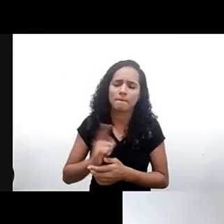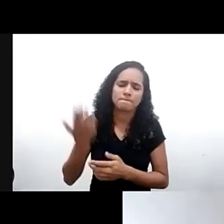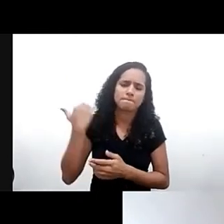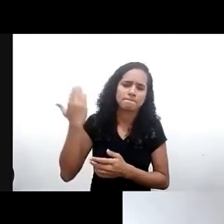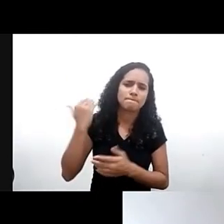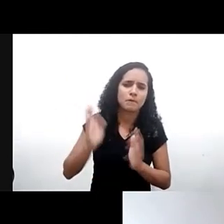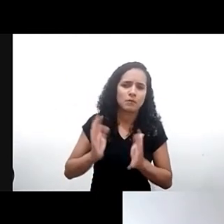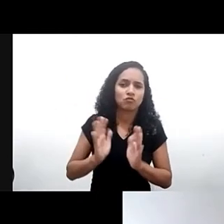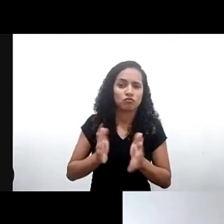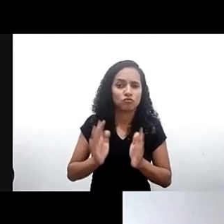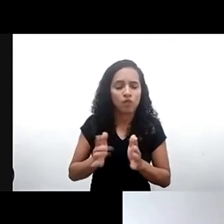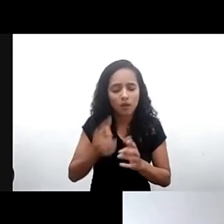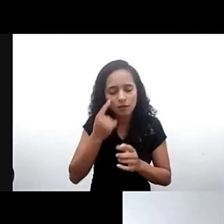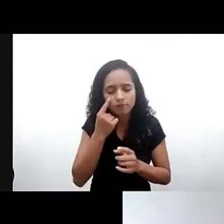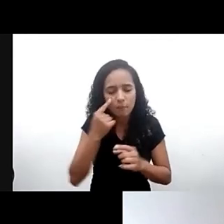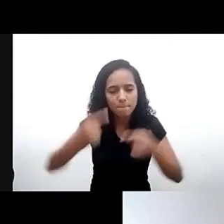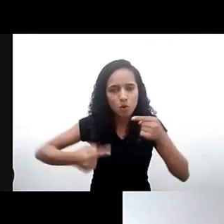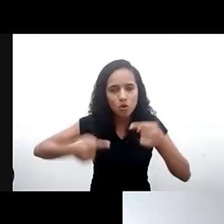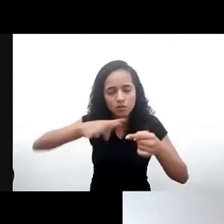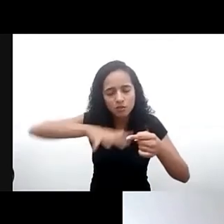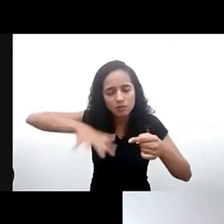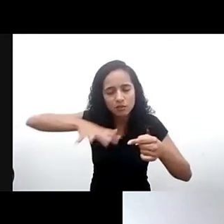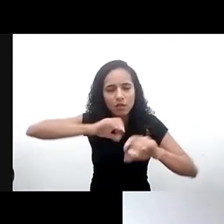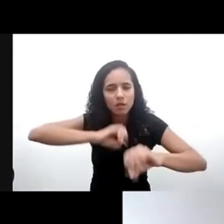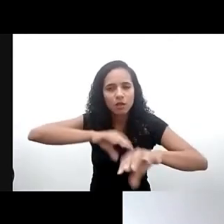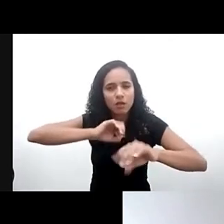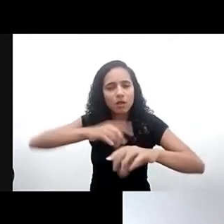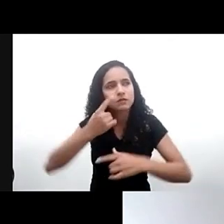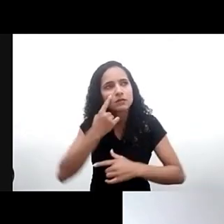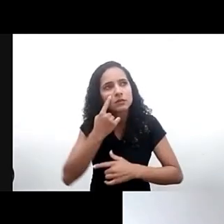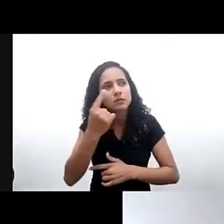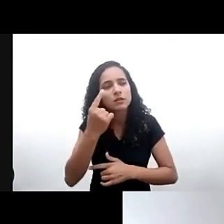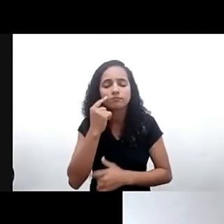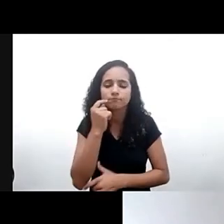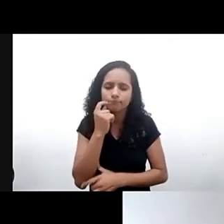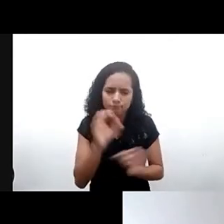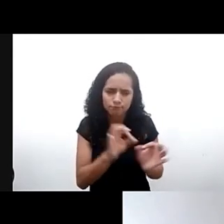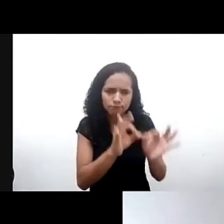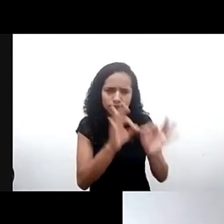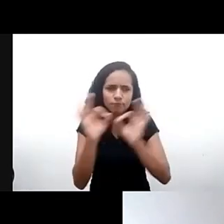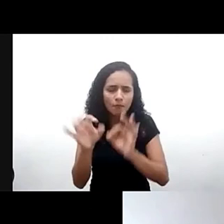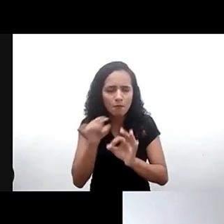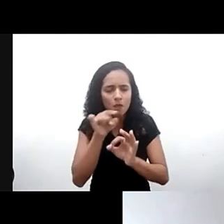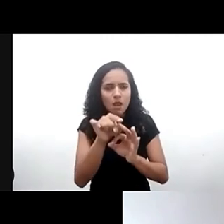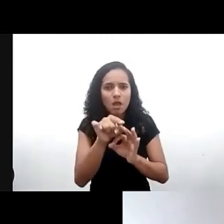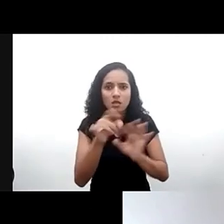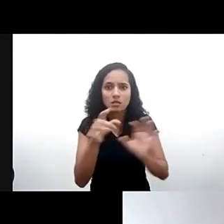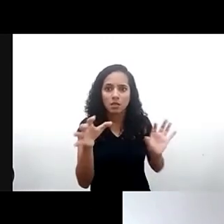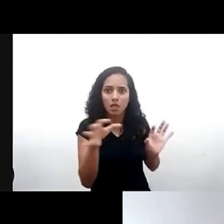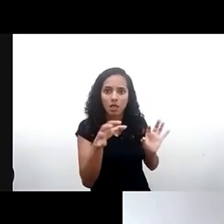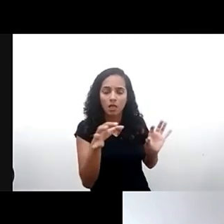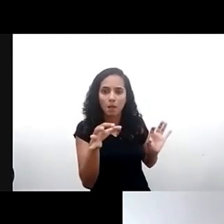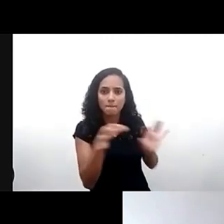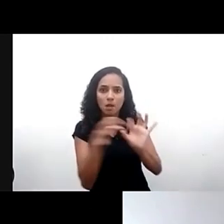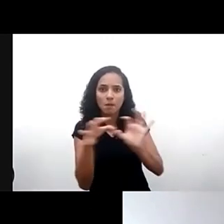observam as políticas públicas educacionais você pode ver que elas têm uma desconexão total e geral eu me